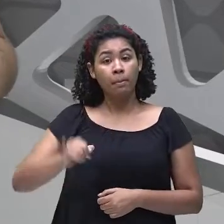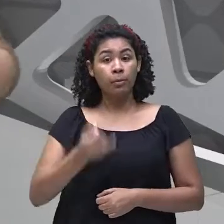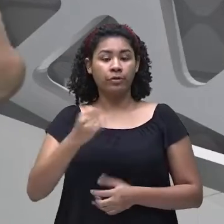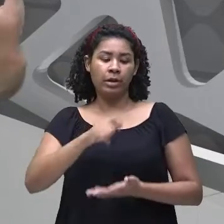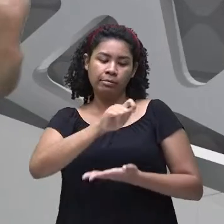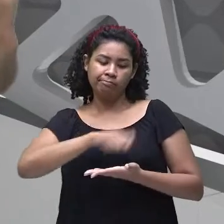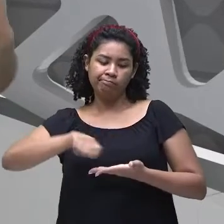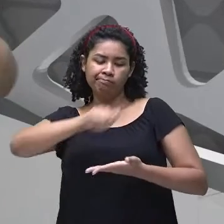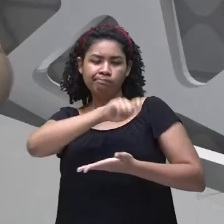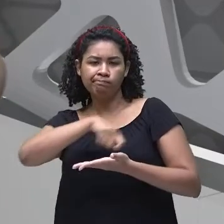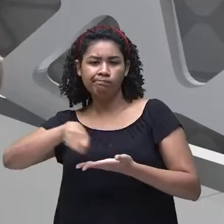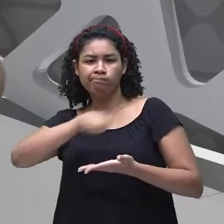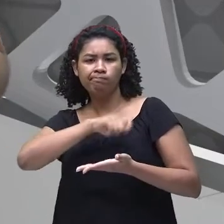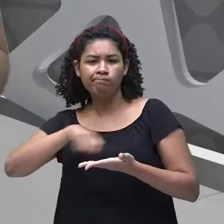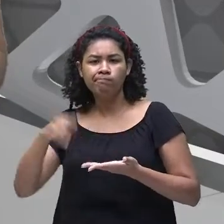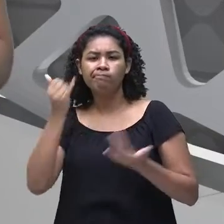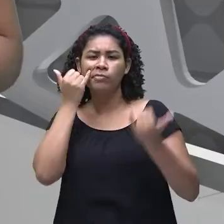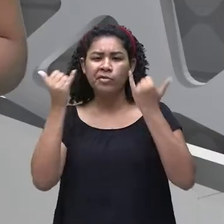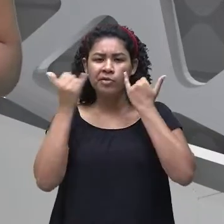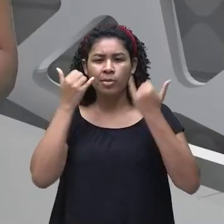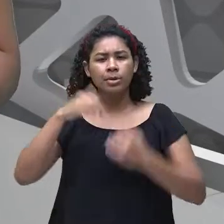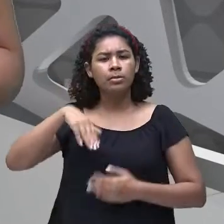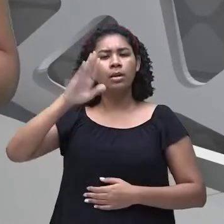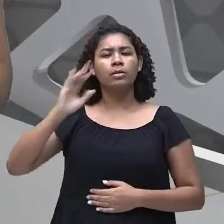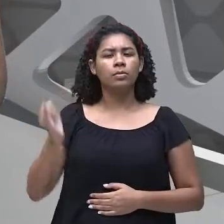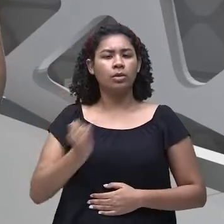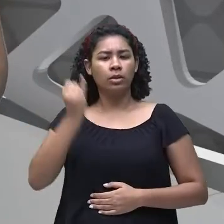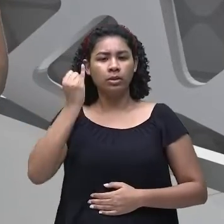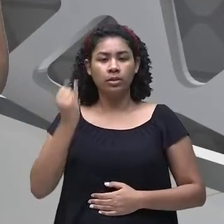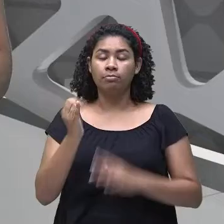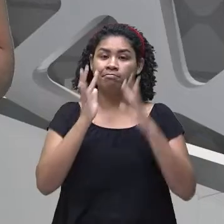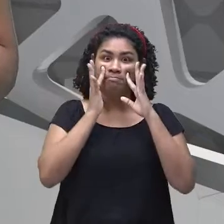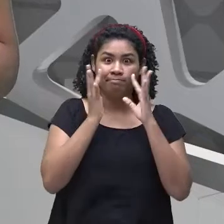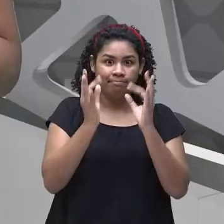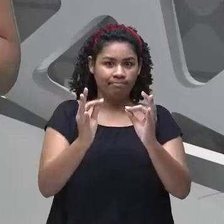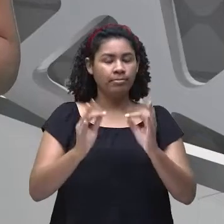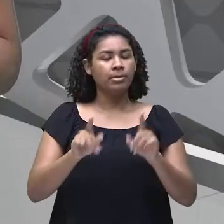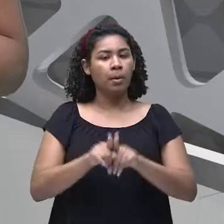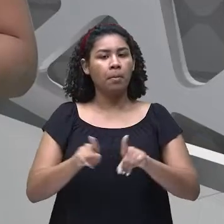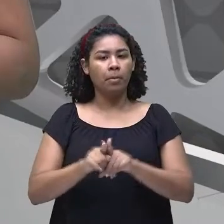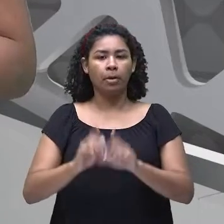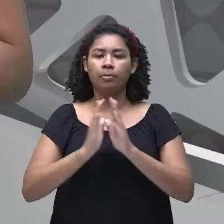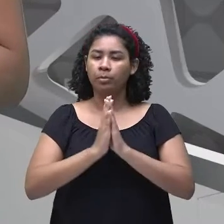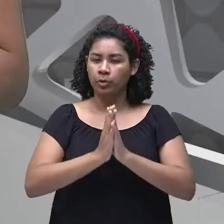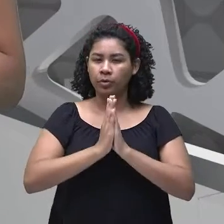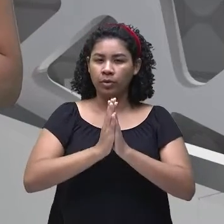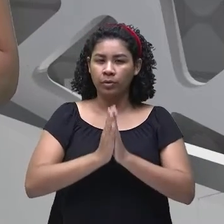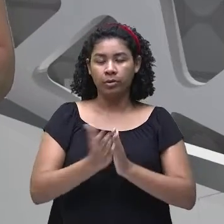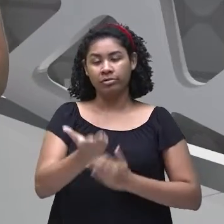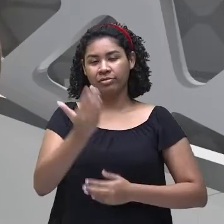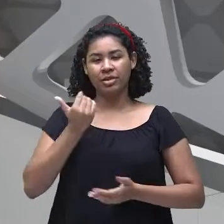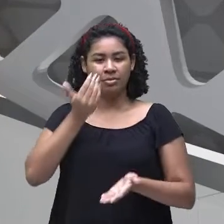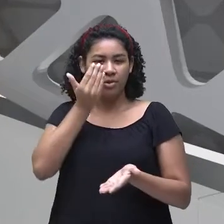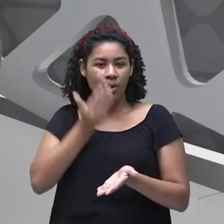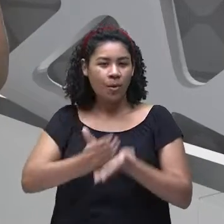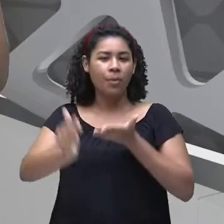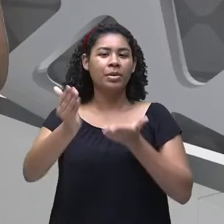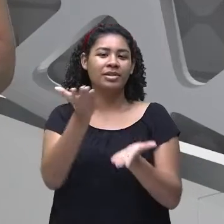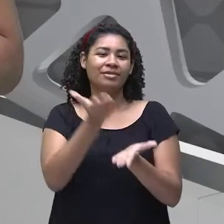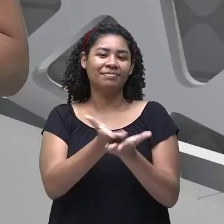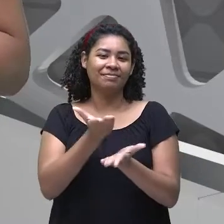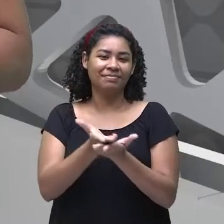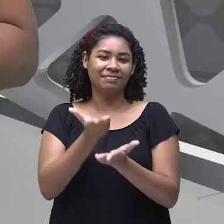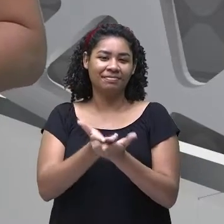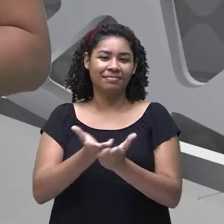Anotem todos os pontos relevantes e prestem bastante atenção, tá bom? Então, vamos começar a nossa